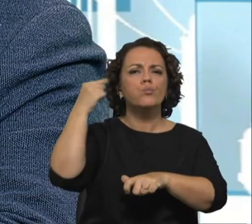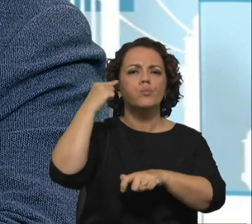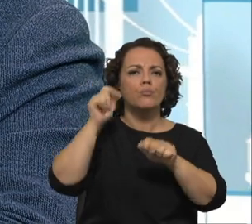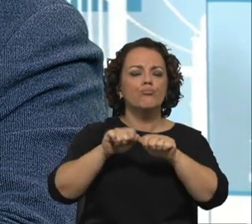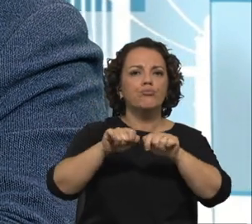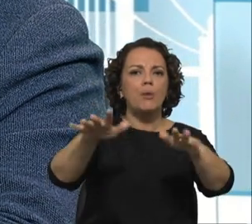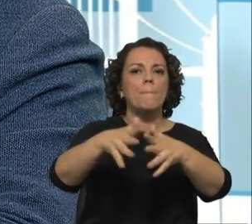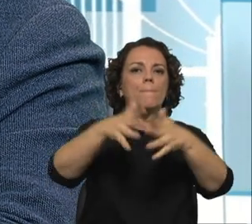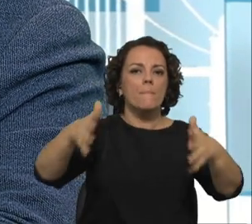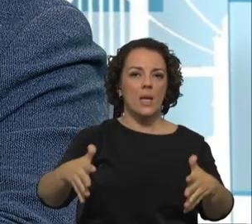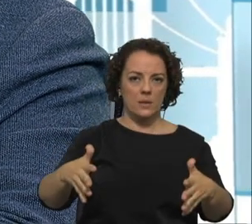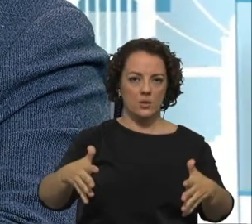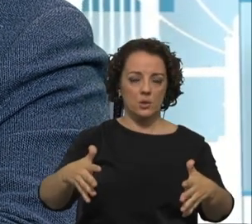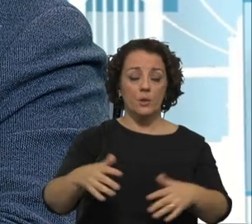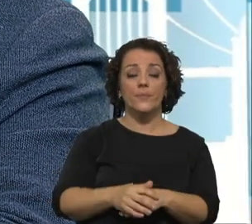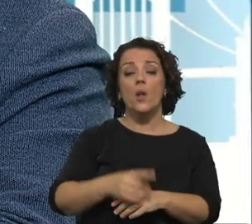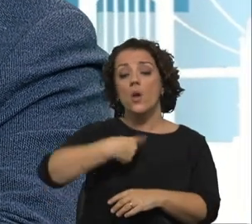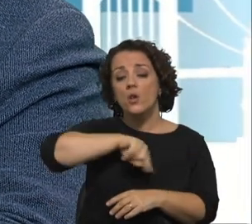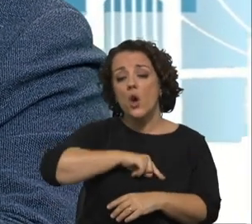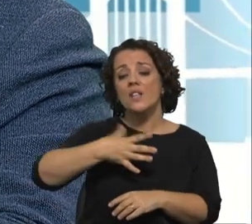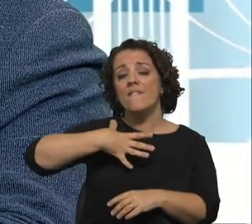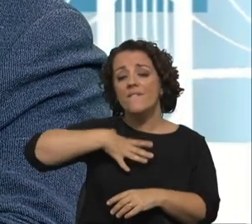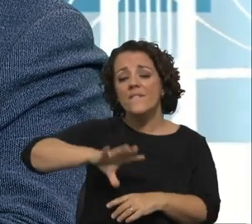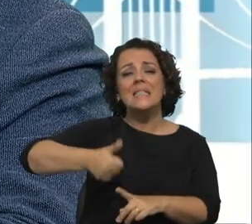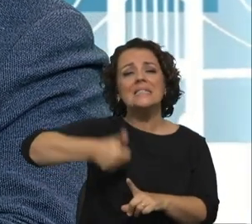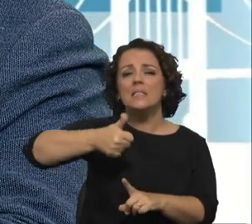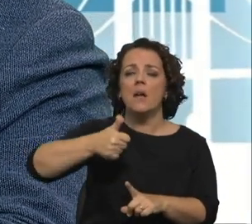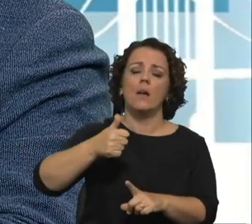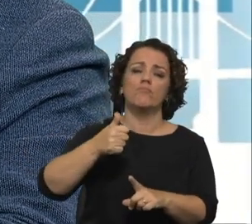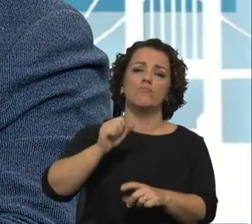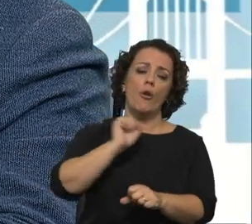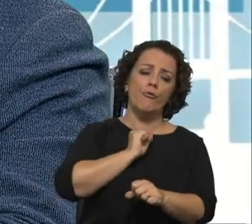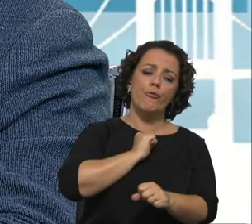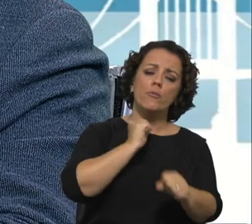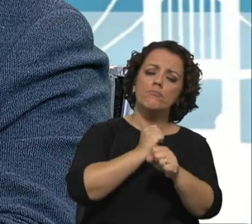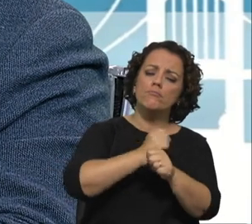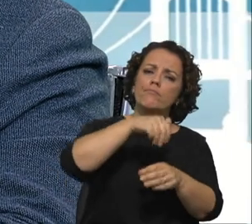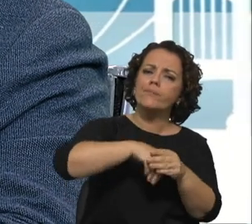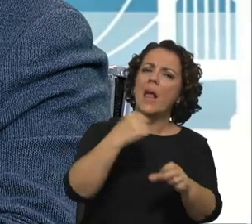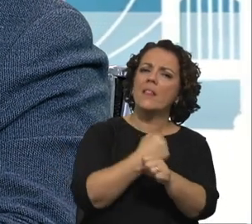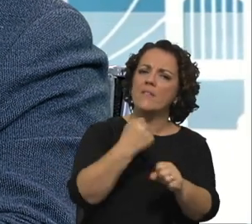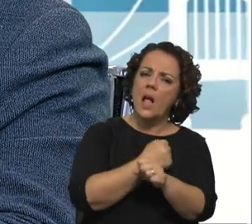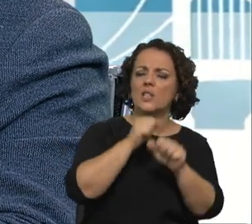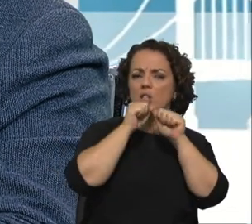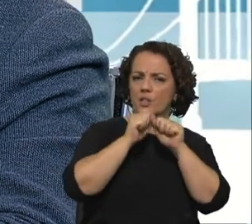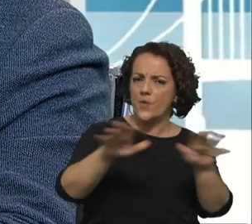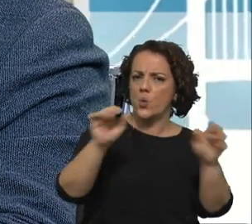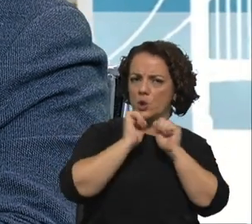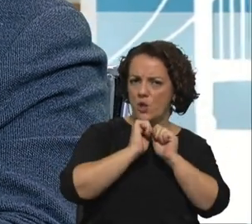E o que nós pretendemos com isso, essencialmente, é divulgar as nossas atividades, portanto, pôr